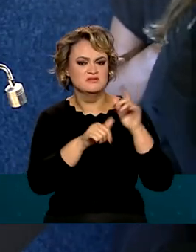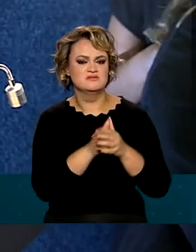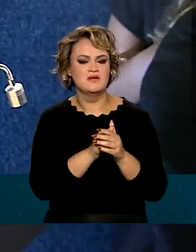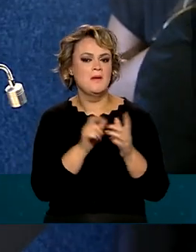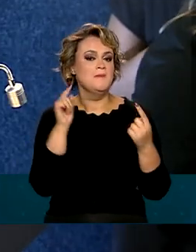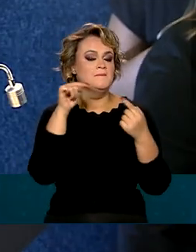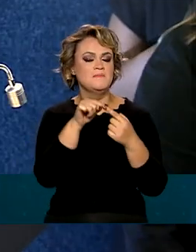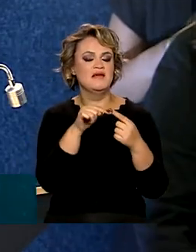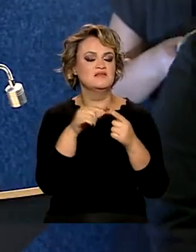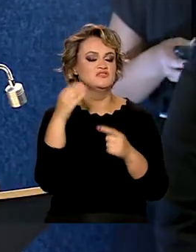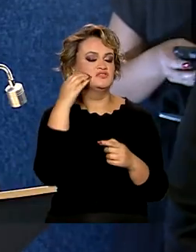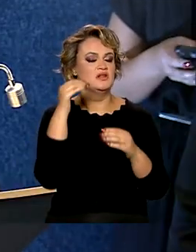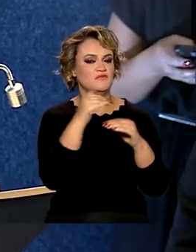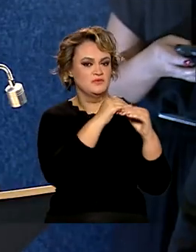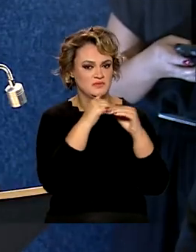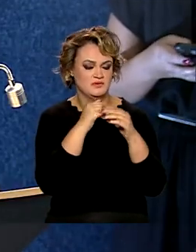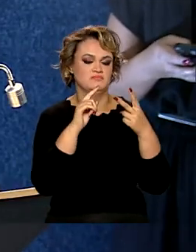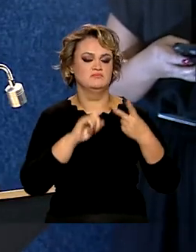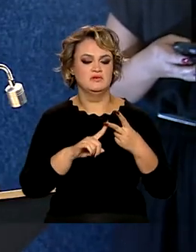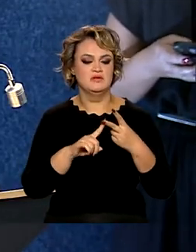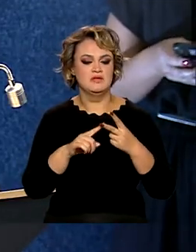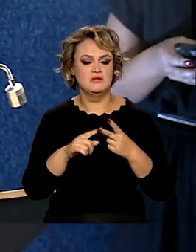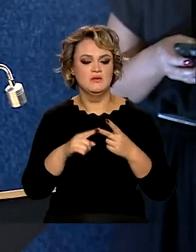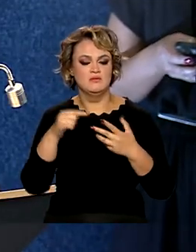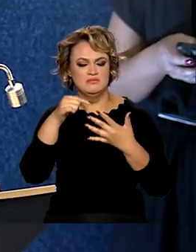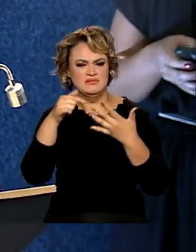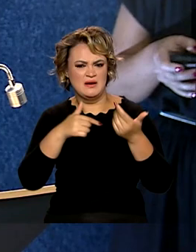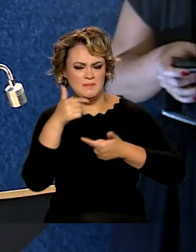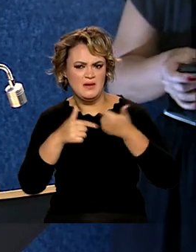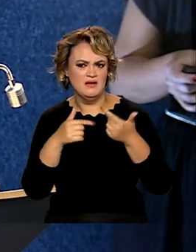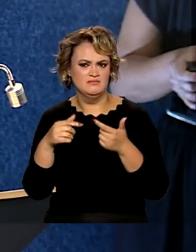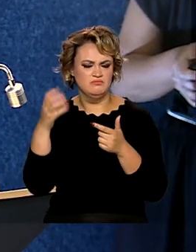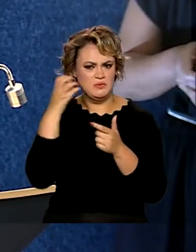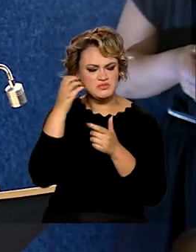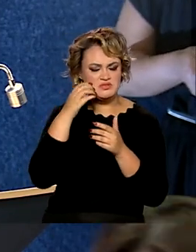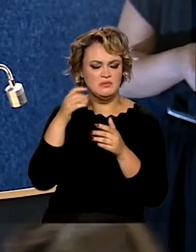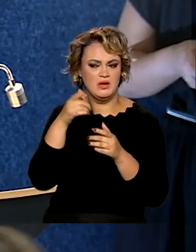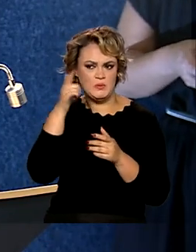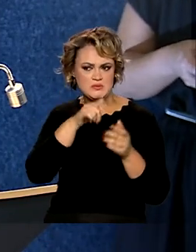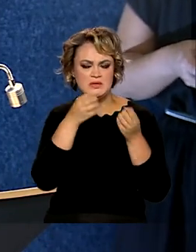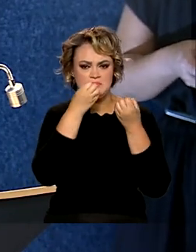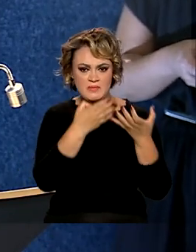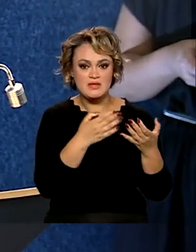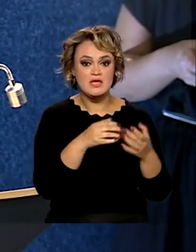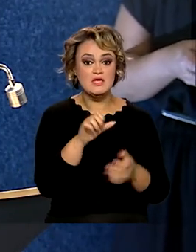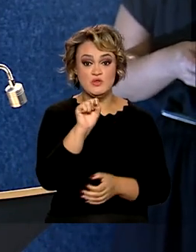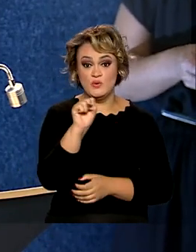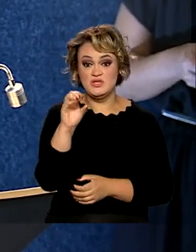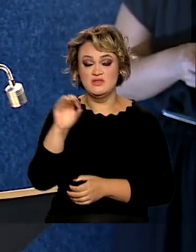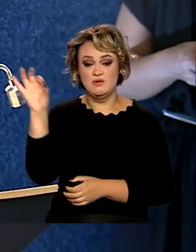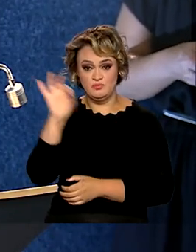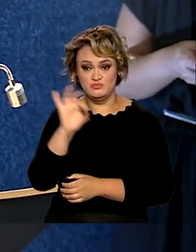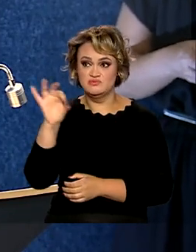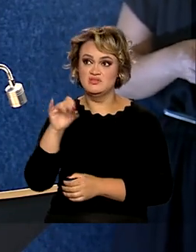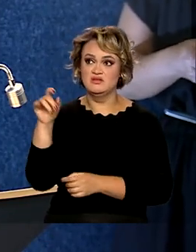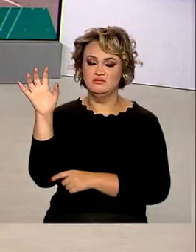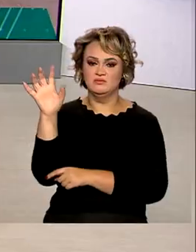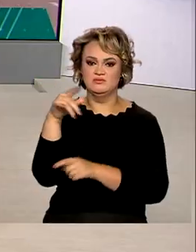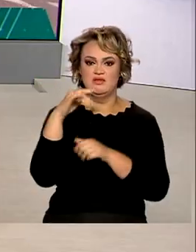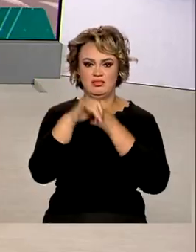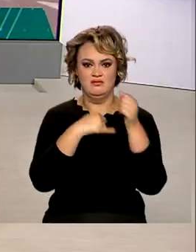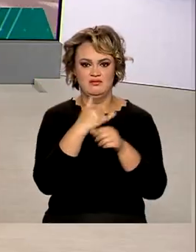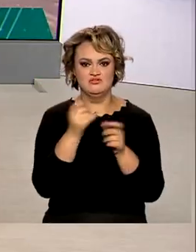universalização da telefonia fixa, massificação dos serviços móveis e hoje temos mais de 80% dos domicílios com cobertura de internet.